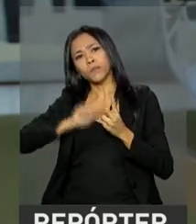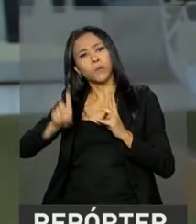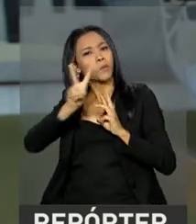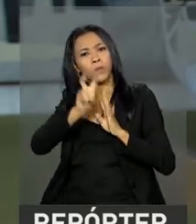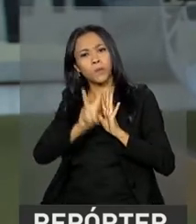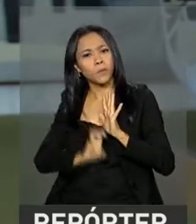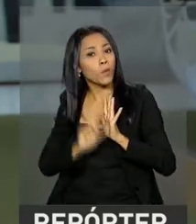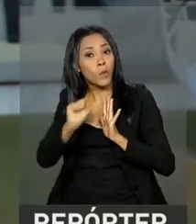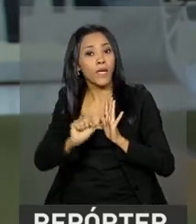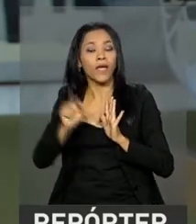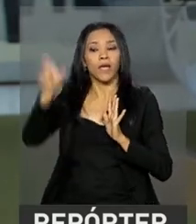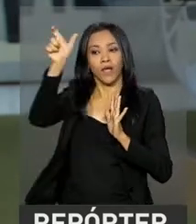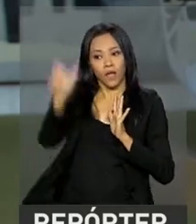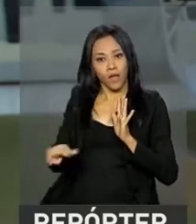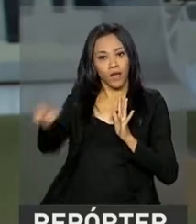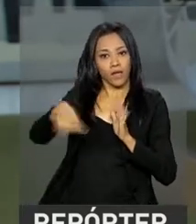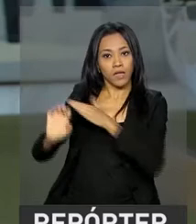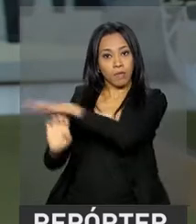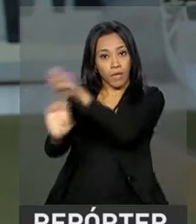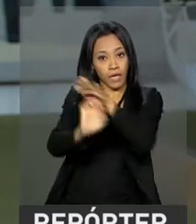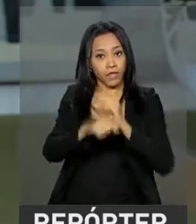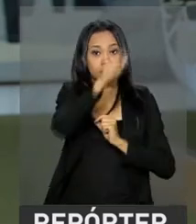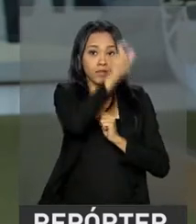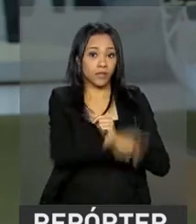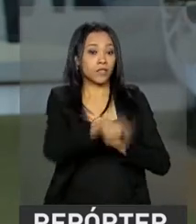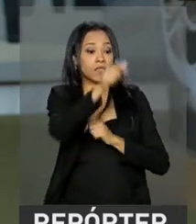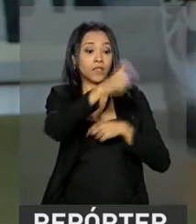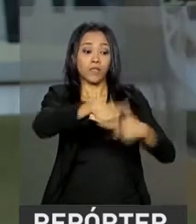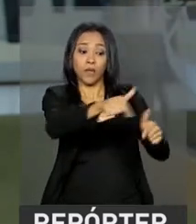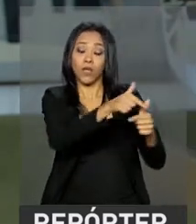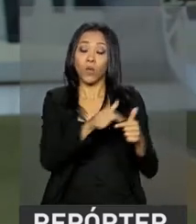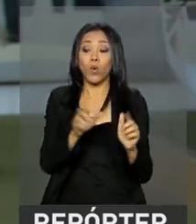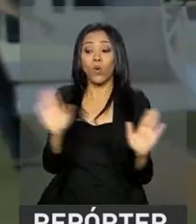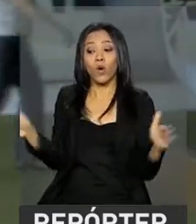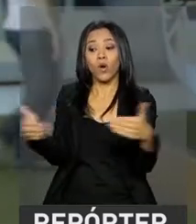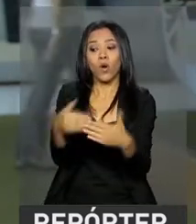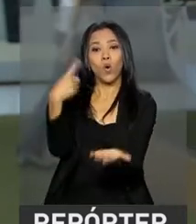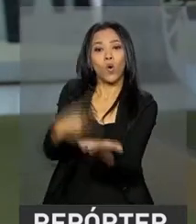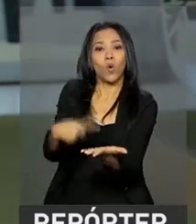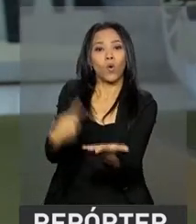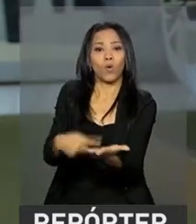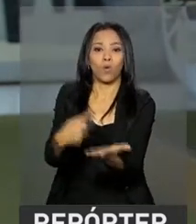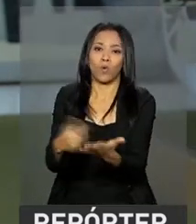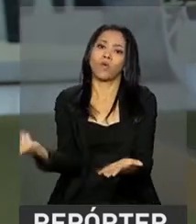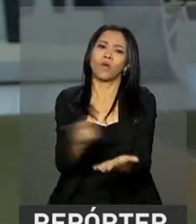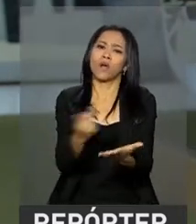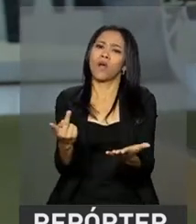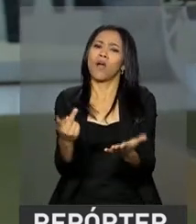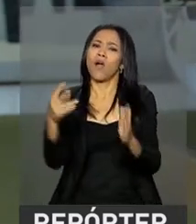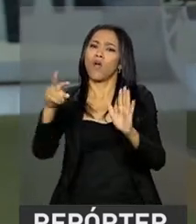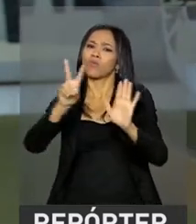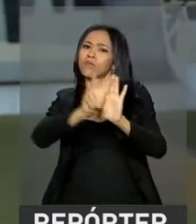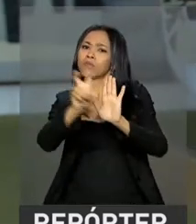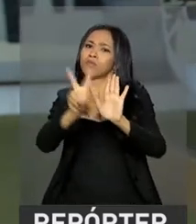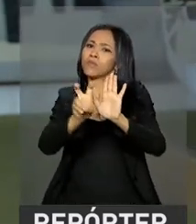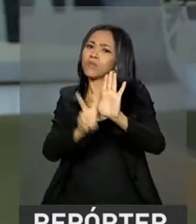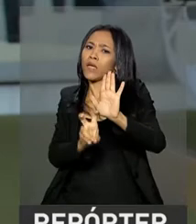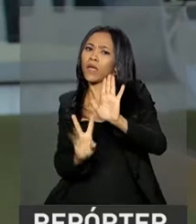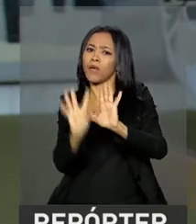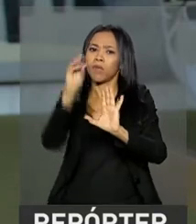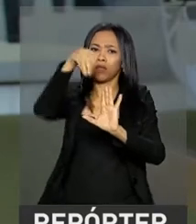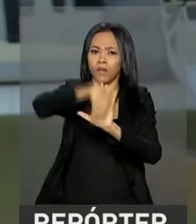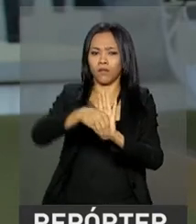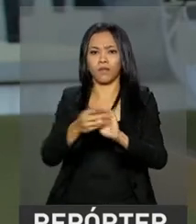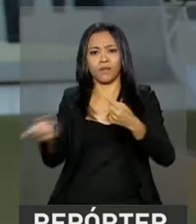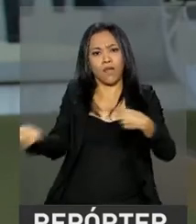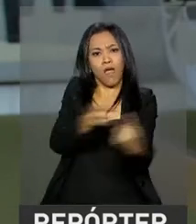trabalhadores e os empregadores façam acordos com relação a alguns pontos das relações de trabalho e que prevaleçam,